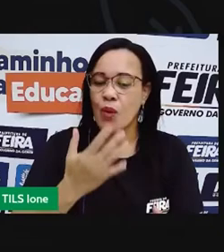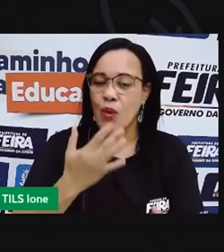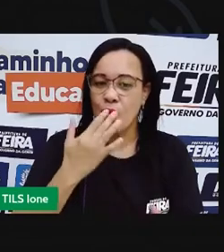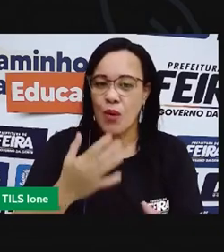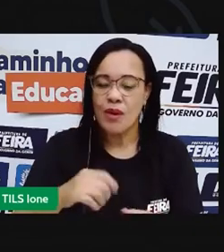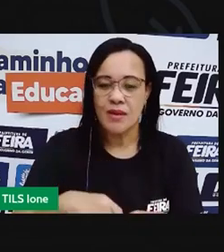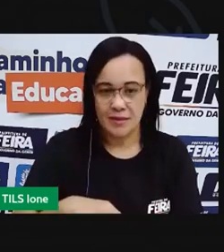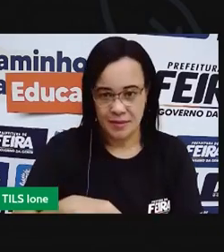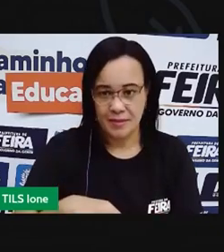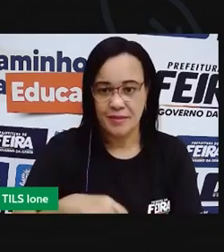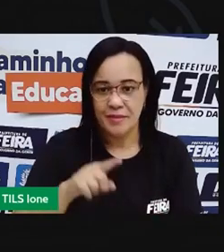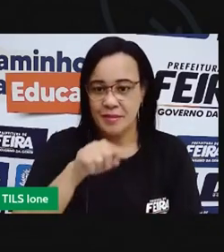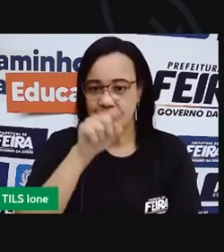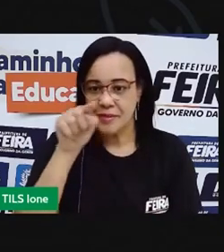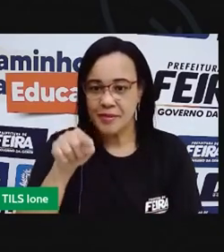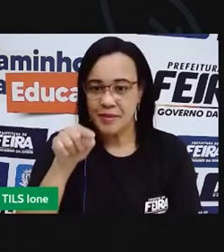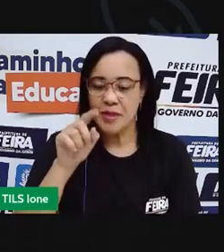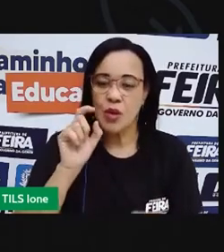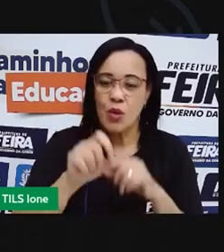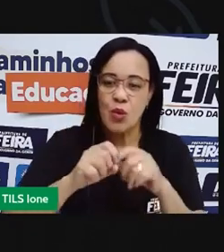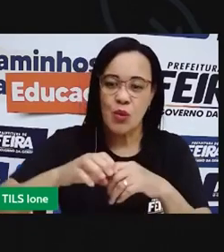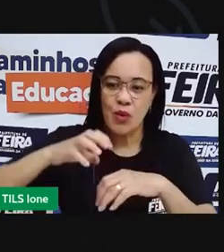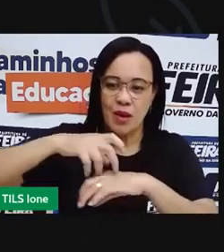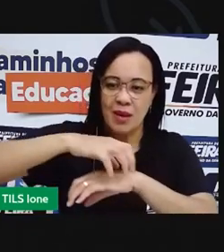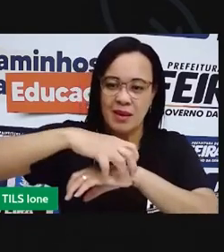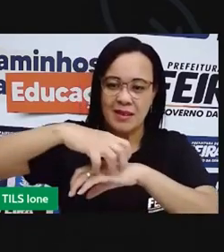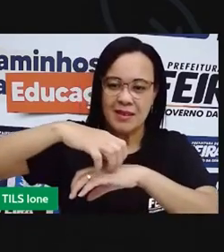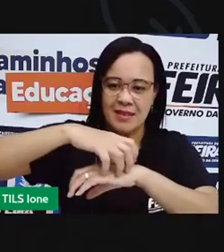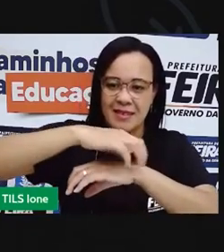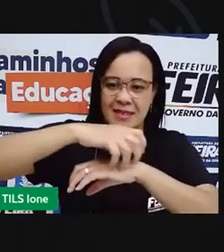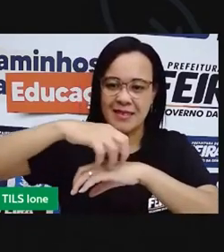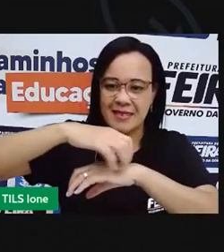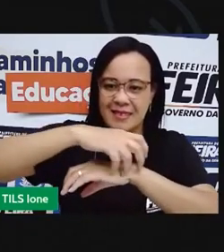E aqui do outro lado a gente vê uma aranha.